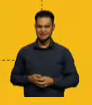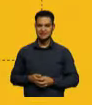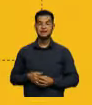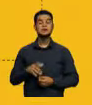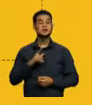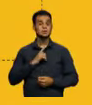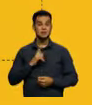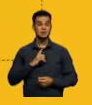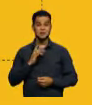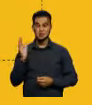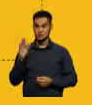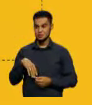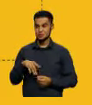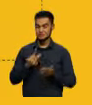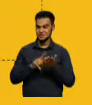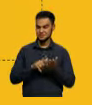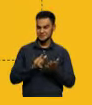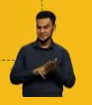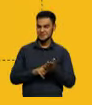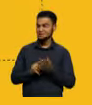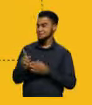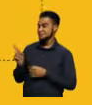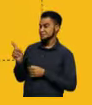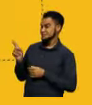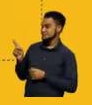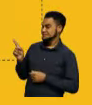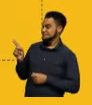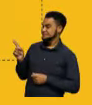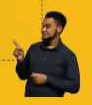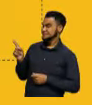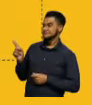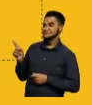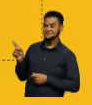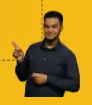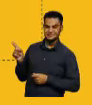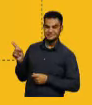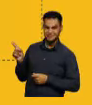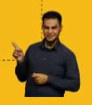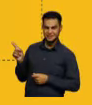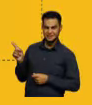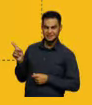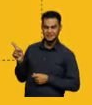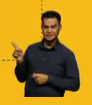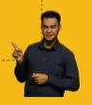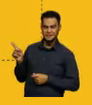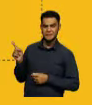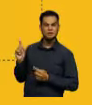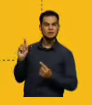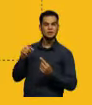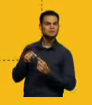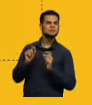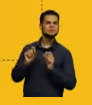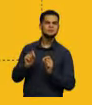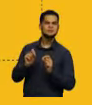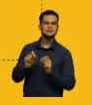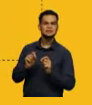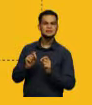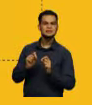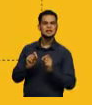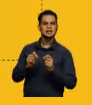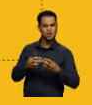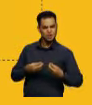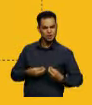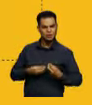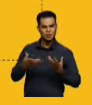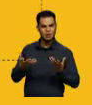panfleto em que está sendo feito um apelo para a doação de